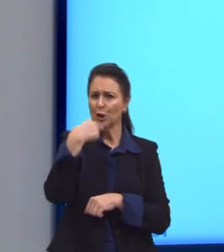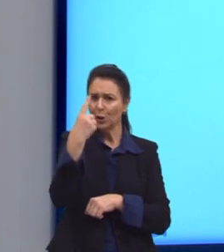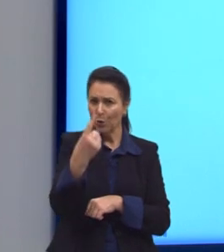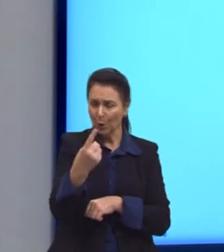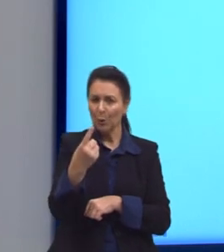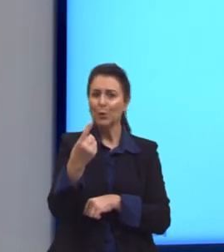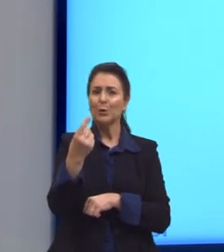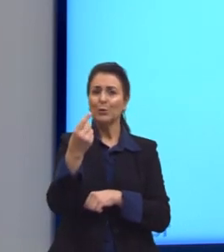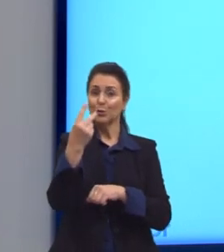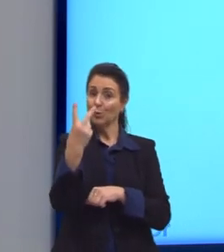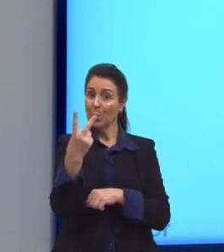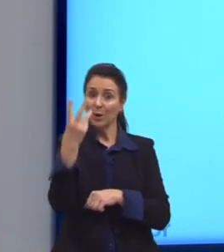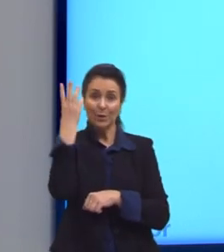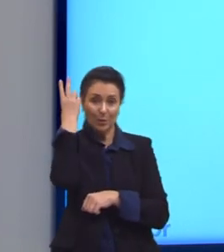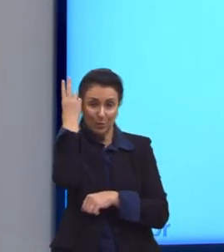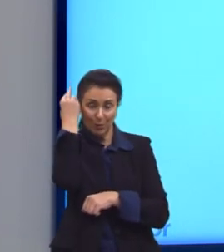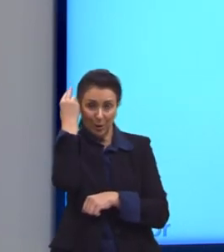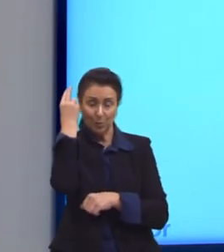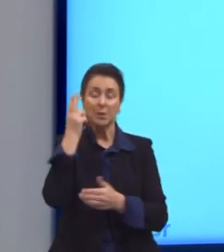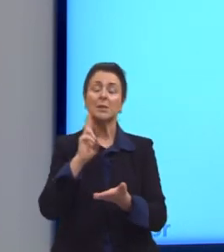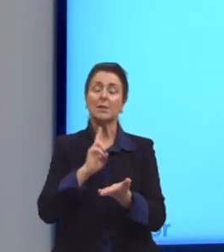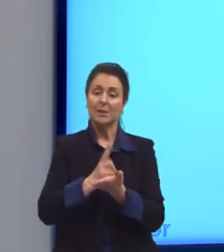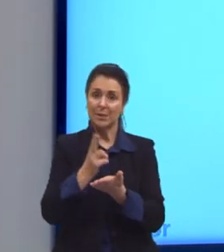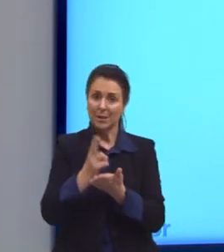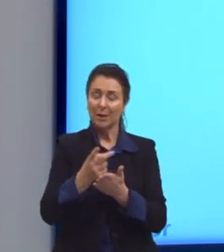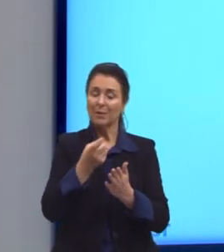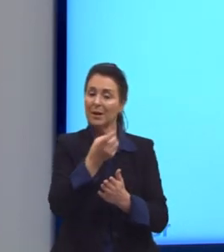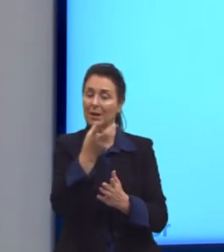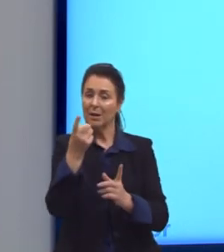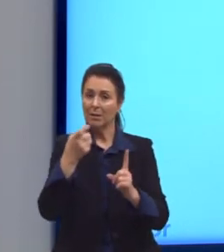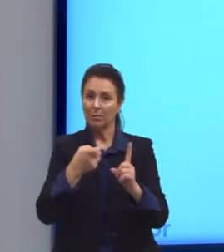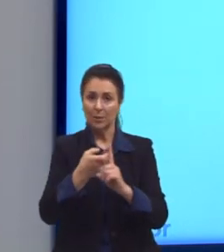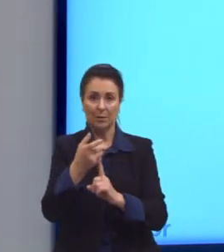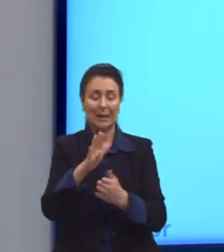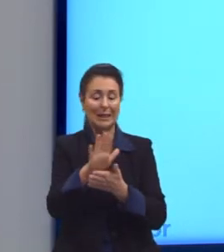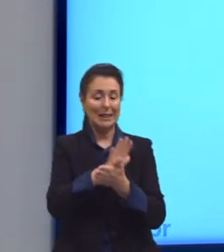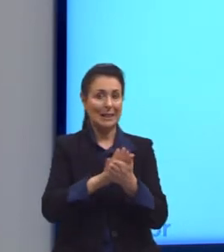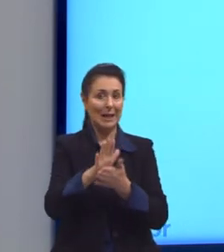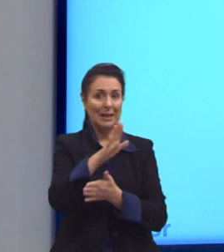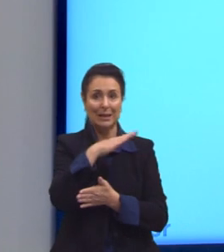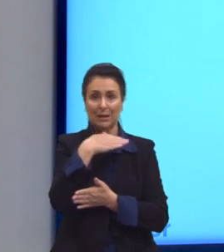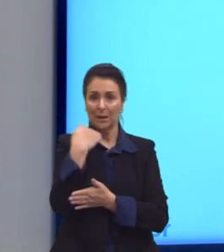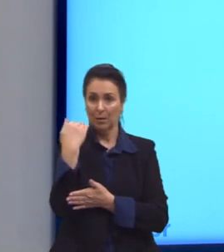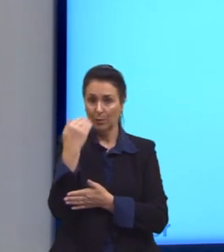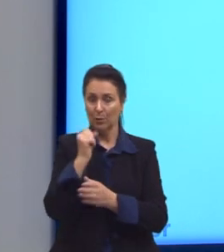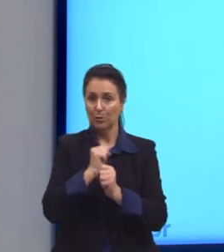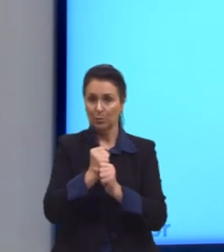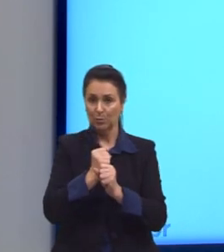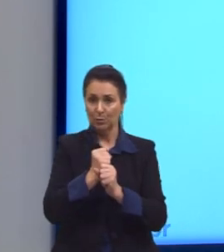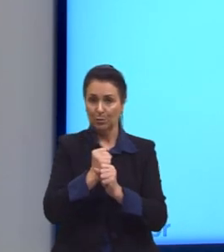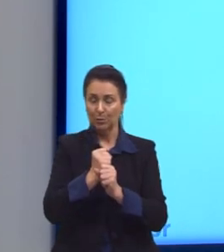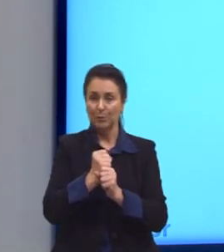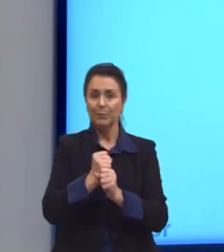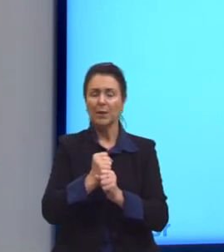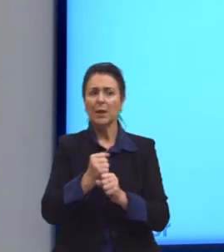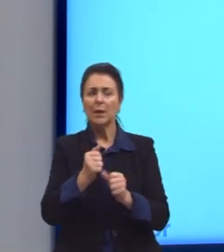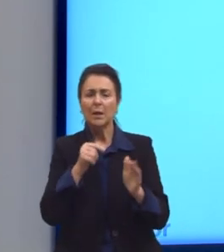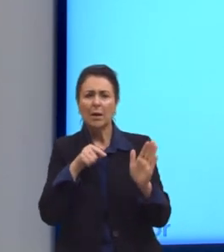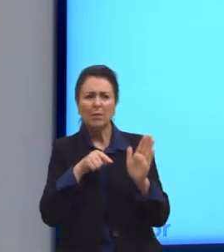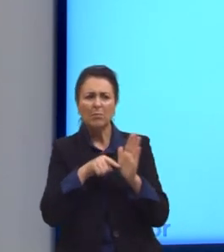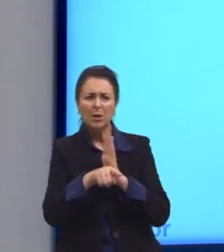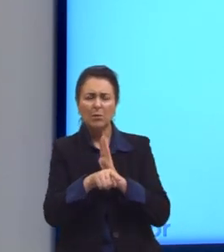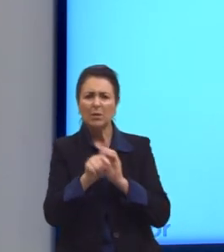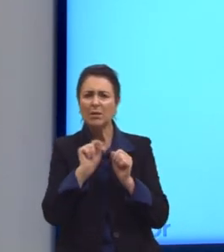coelhos a cada mês. Não ocorrem mortes durante o ano. E a questão que ele elaborou, então, como problema foi